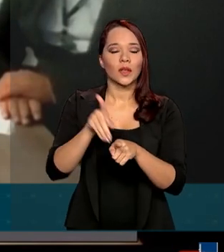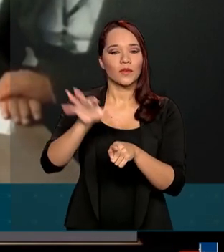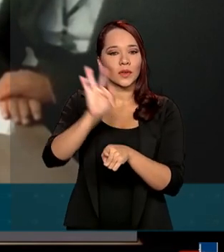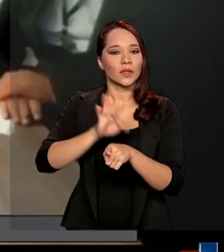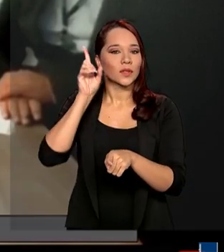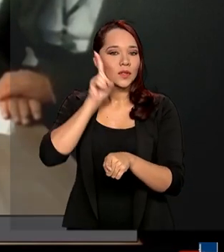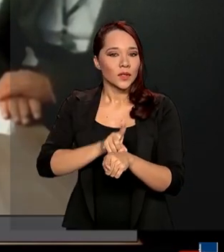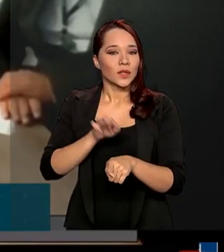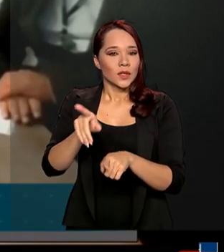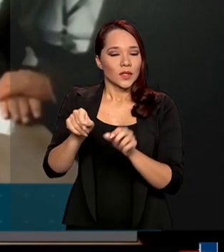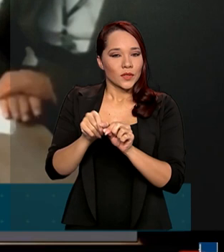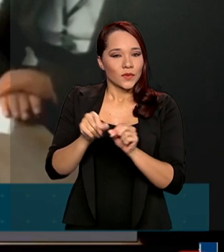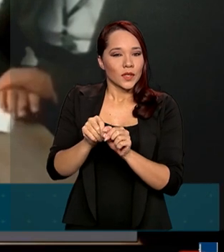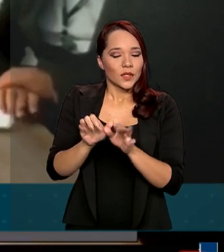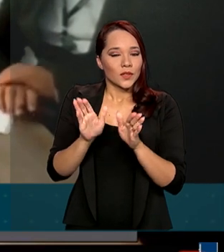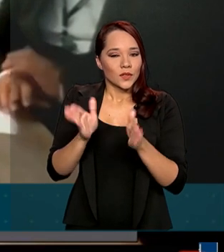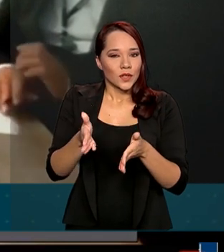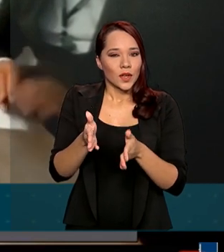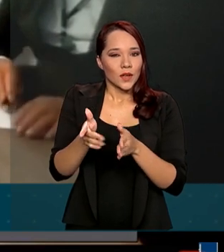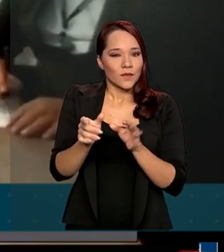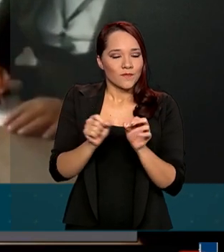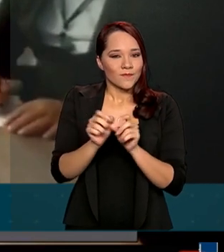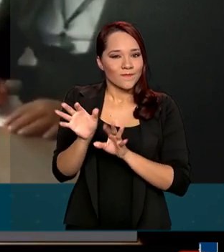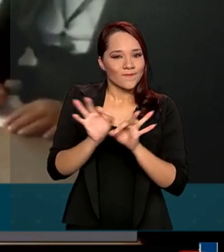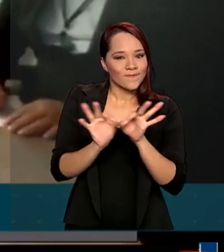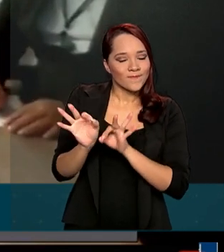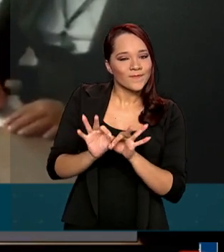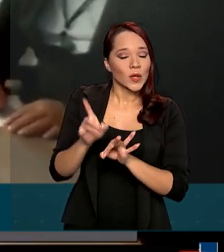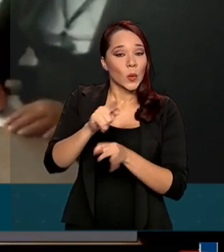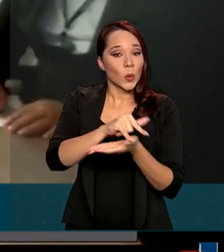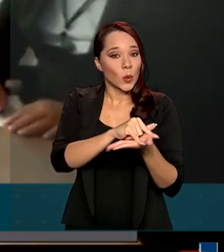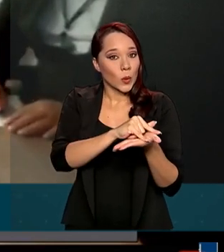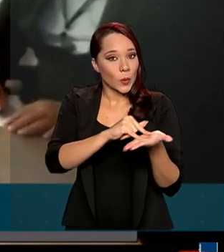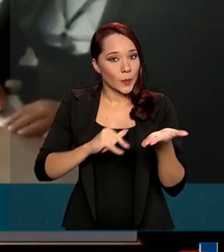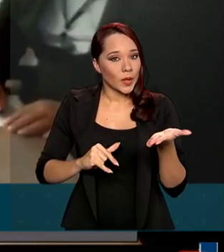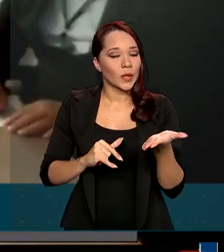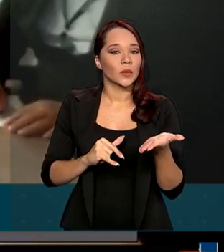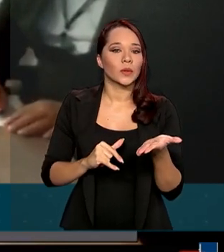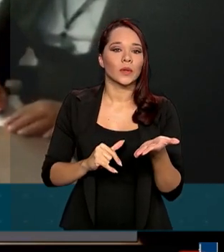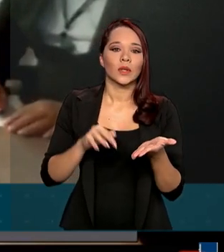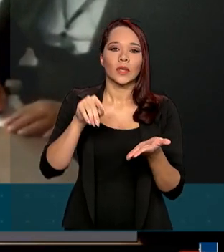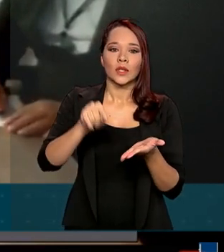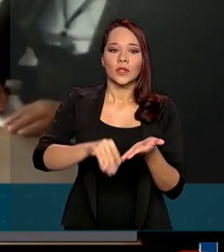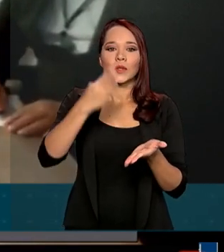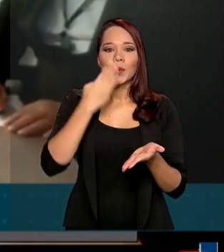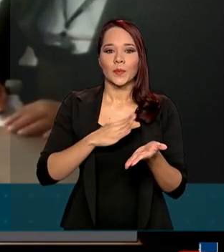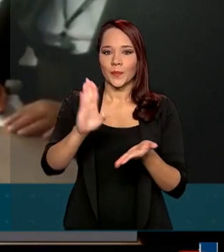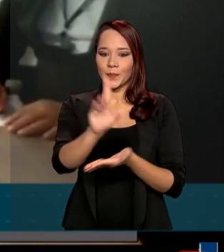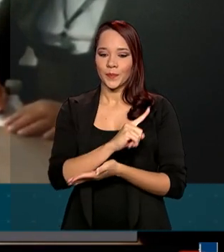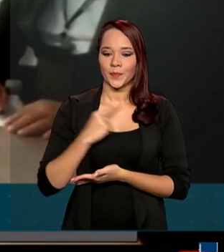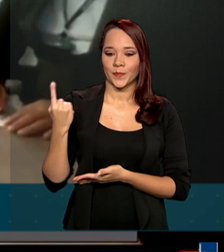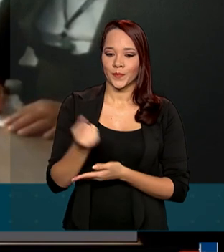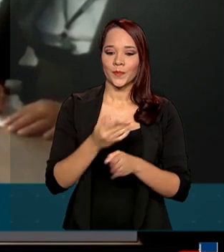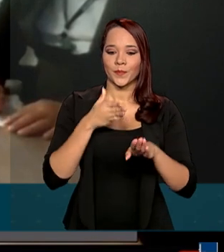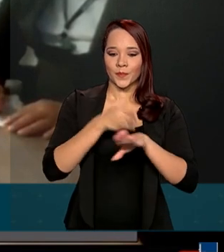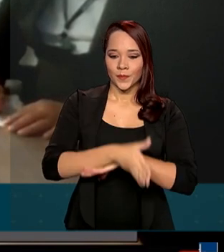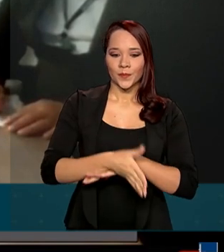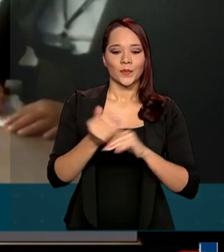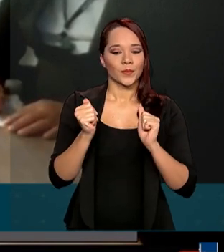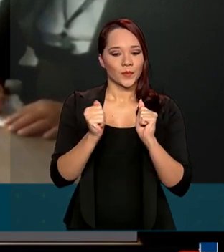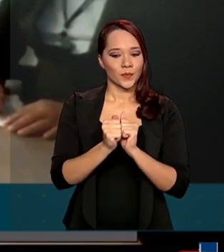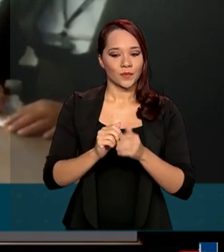nós fizemos já um documento de comprometimento nosso de participar de tudo,